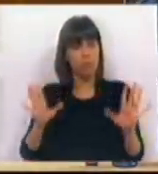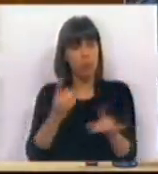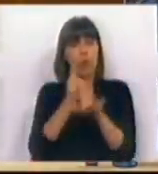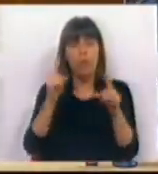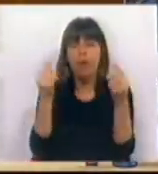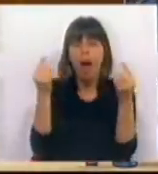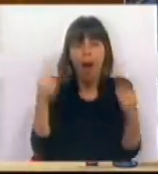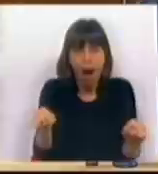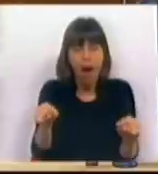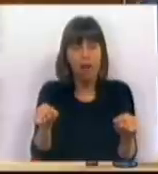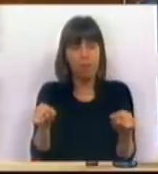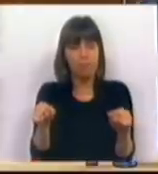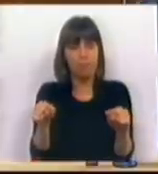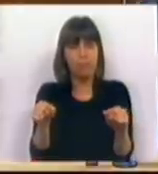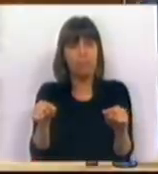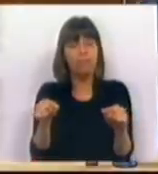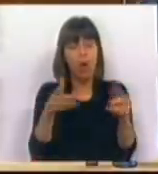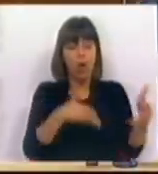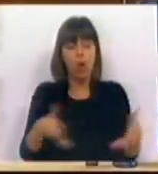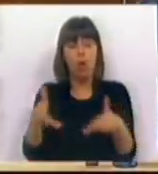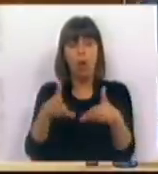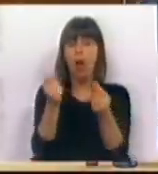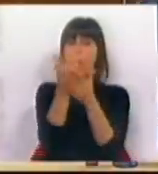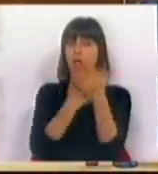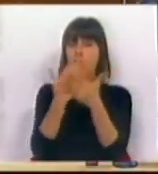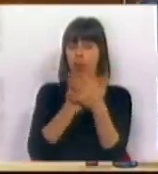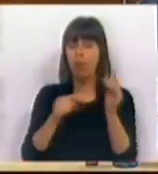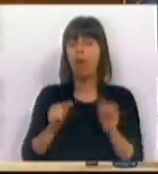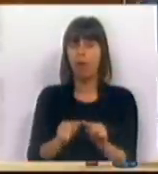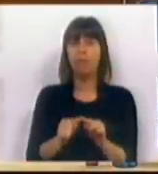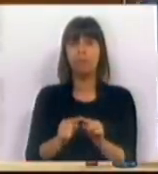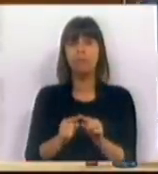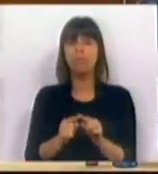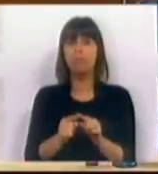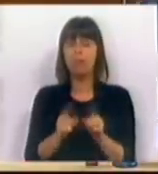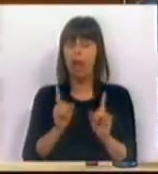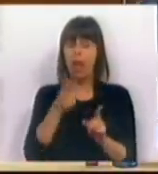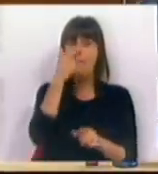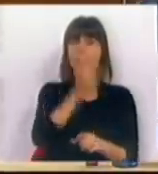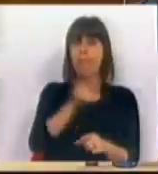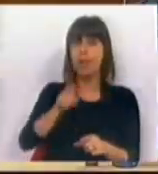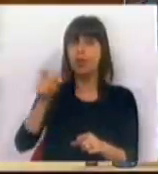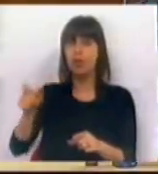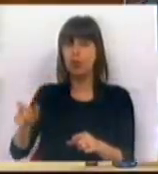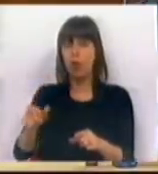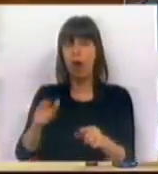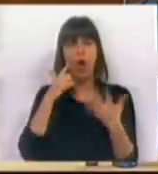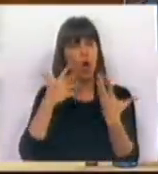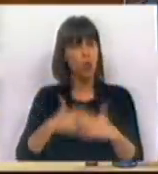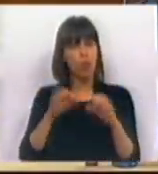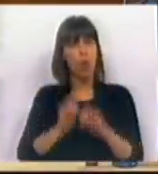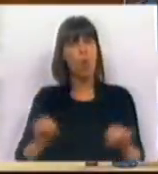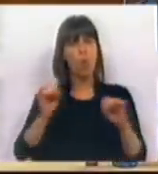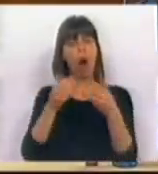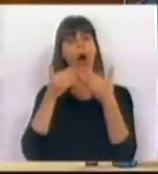porque existe uma orientação económica que convida as pessoas, não há dúvida nenhuma,